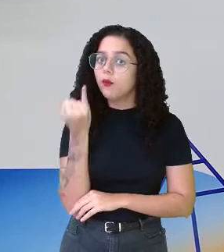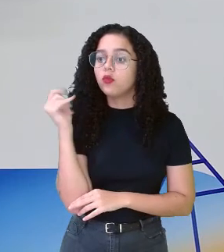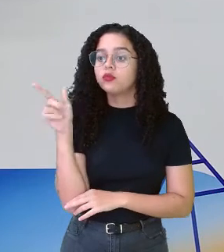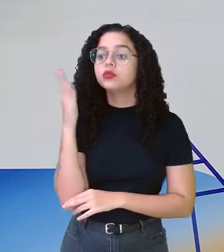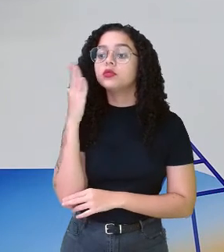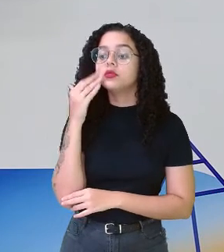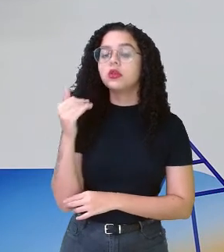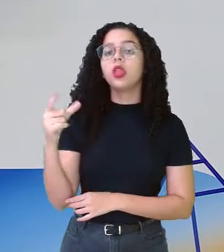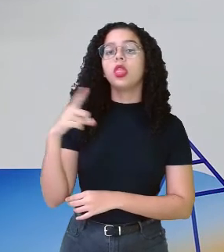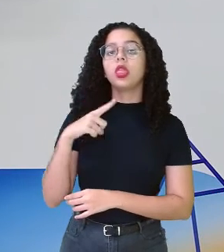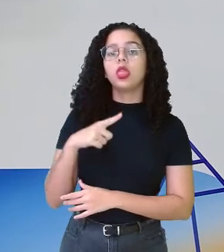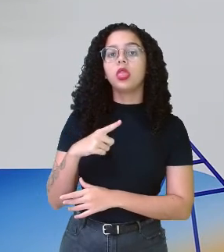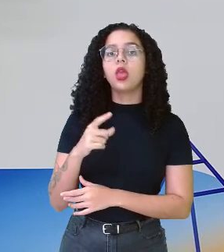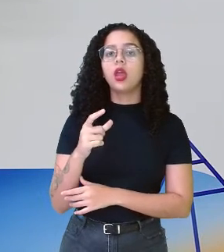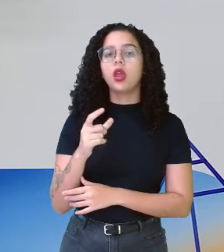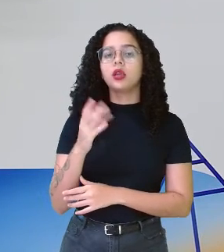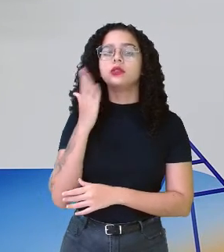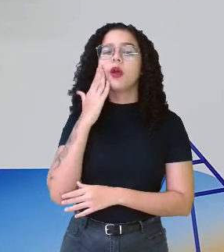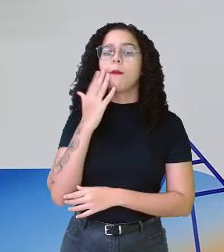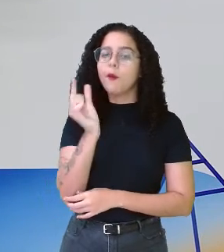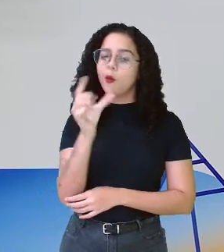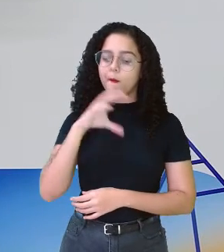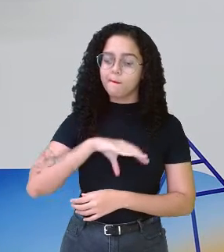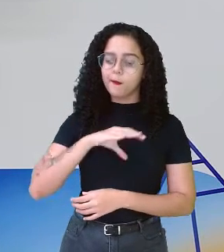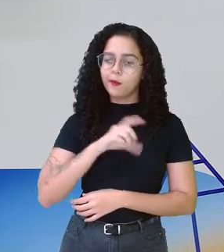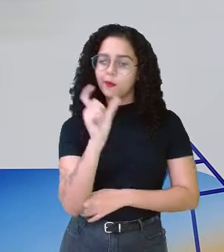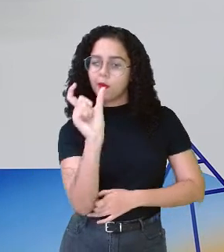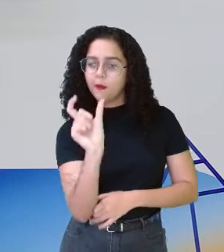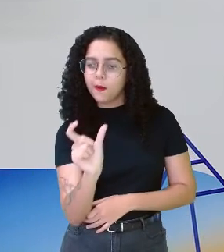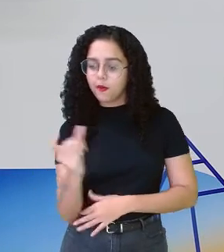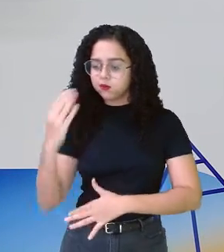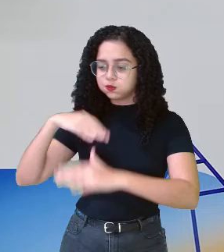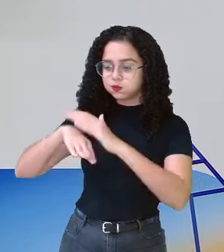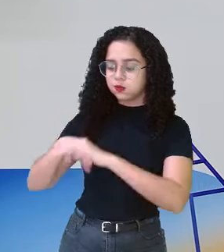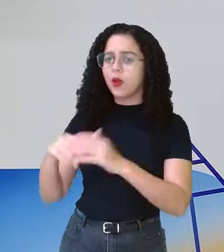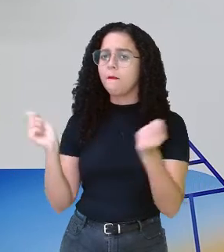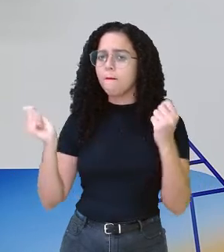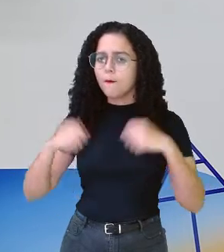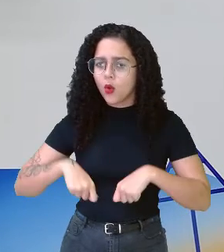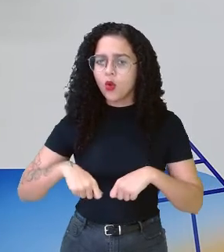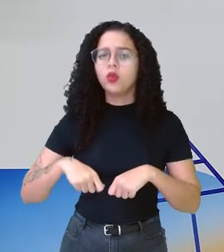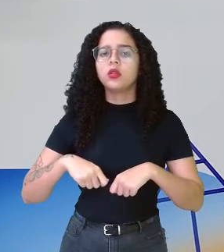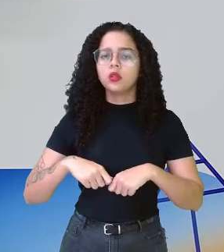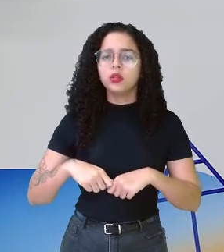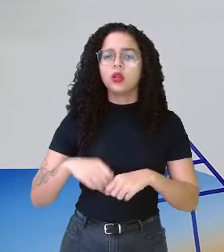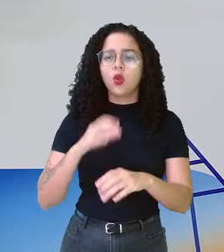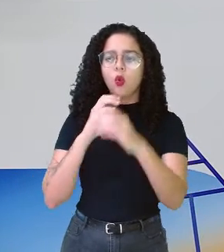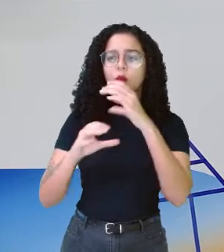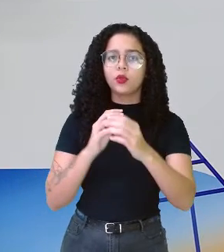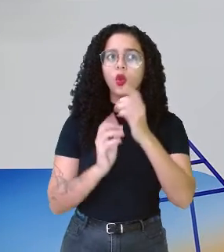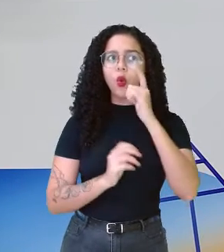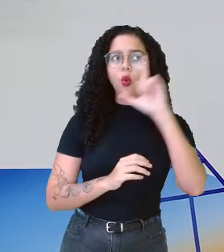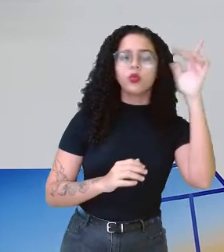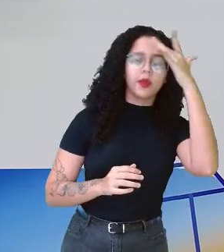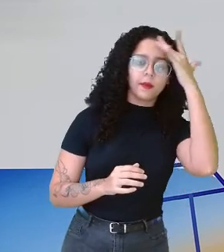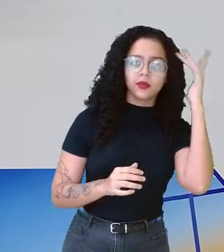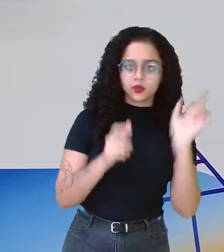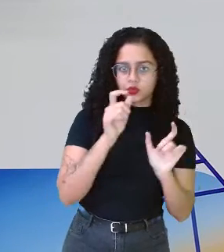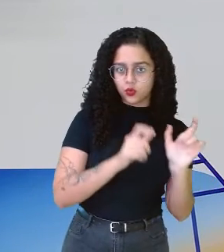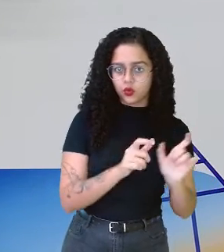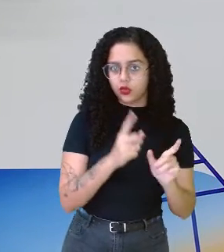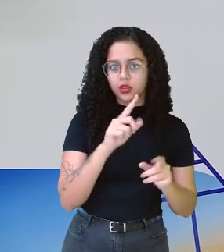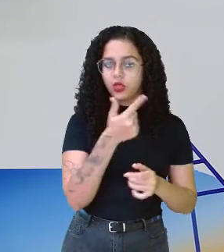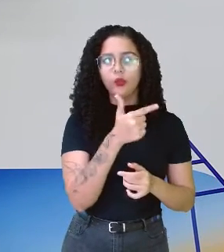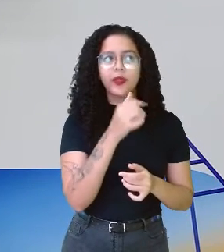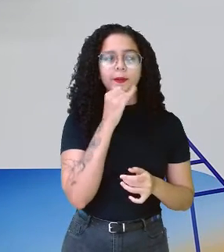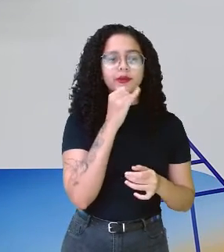ter esse arquivo de palavras na memória dele, para ele poder se comunicar com outras pessoas que não dominem a língua de sinais